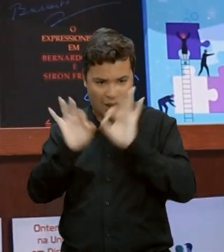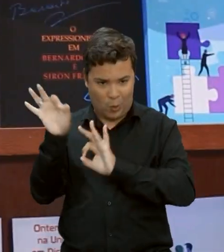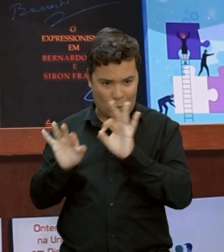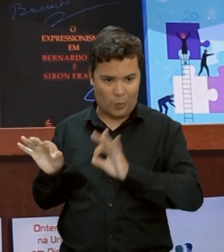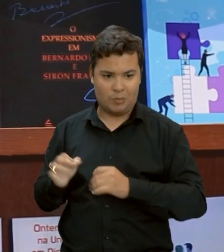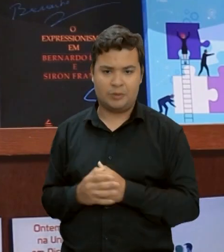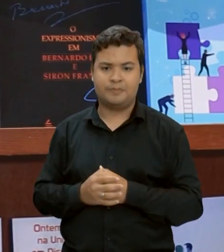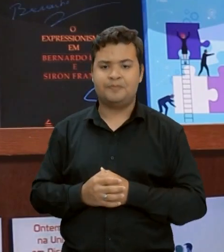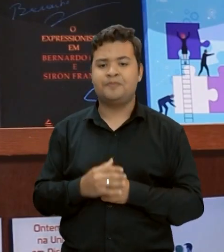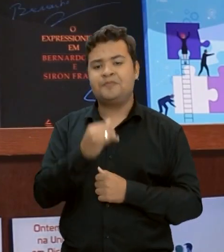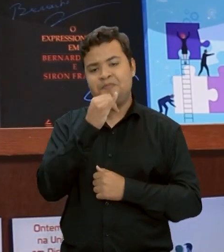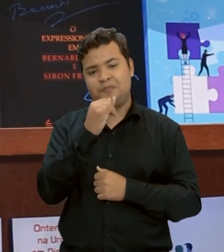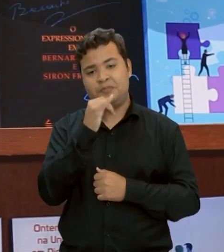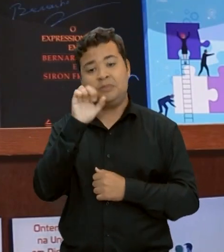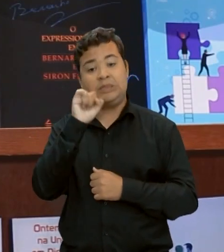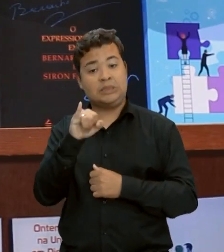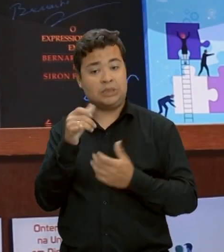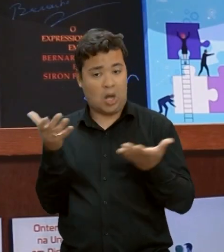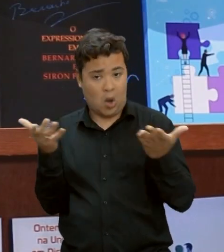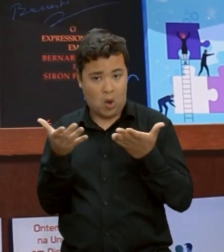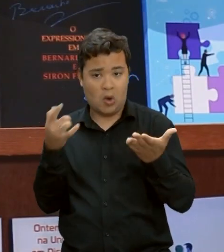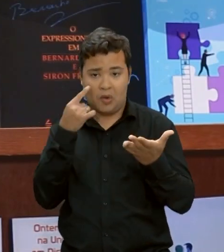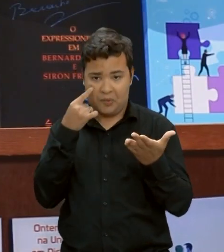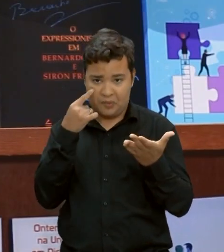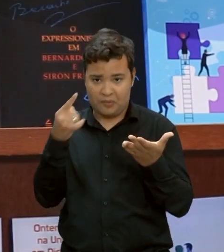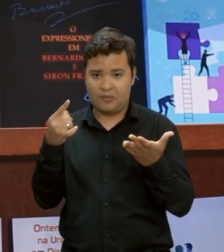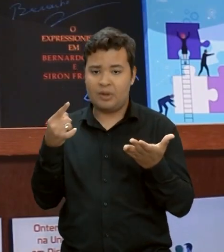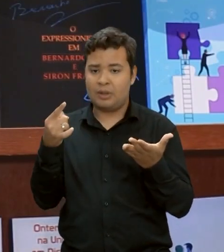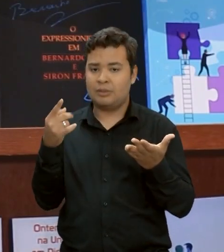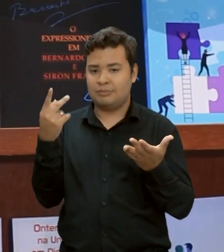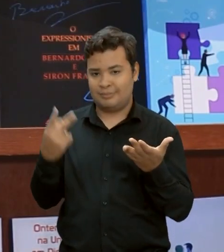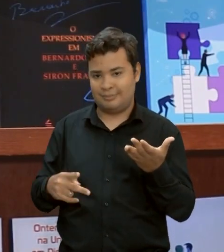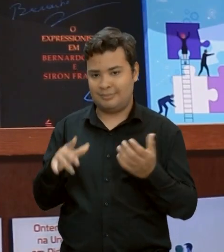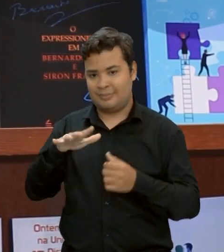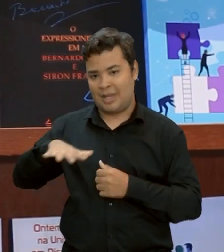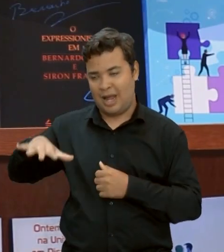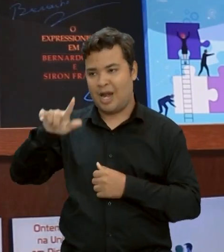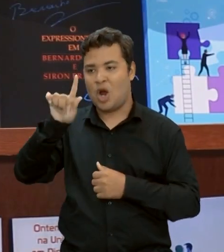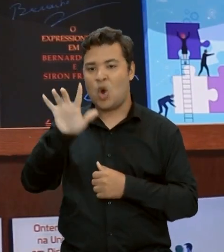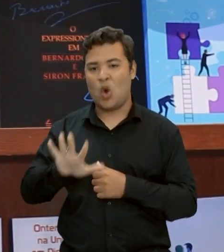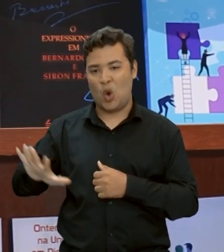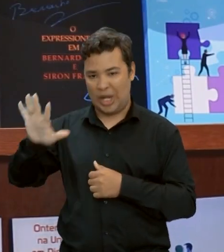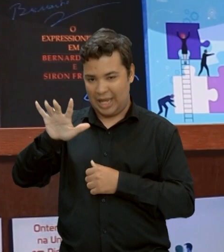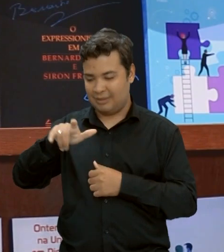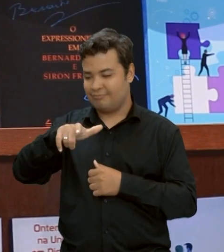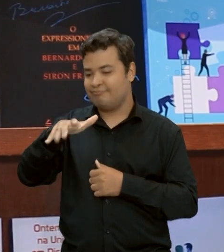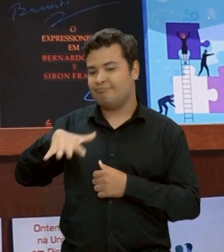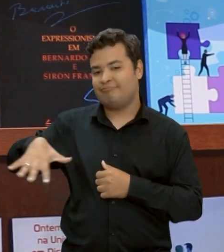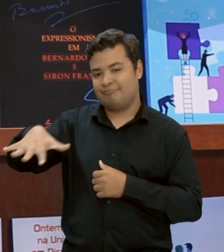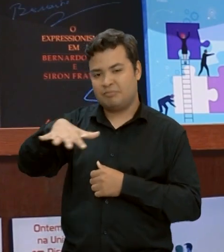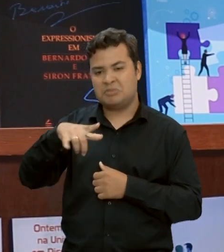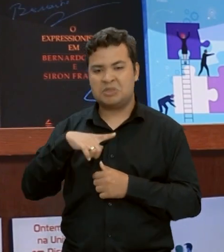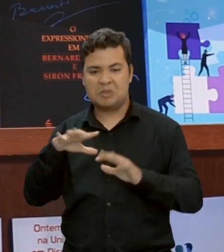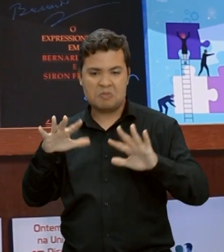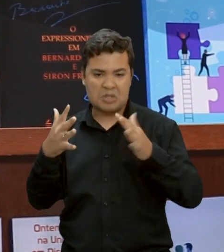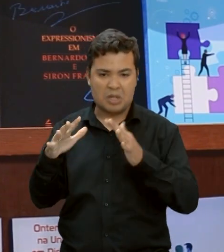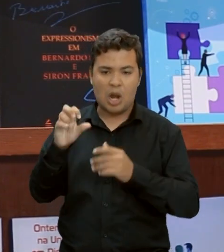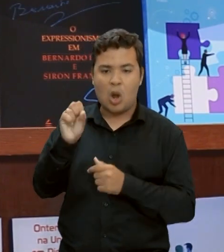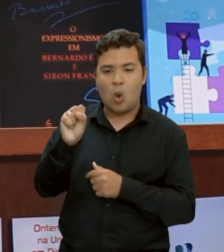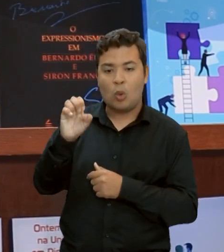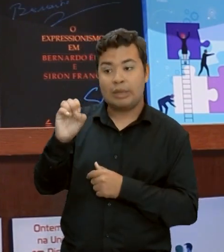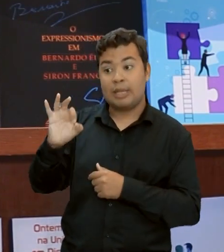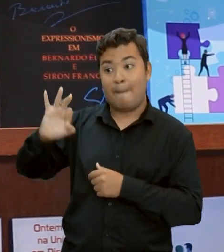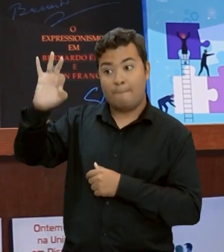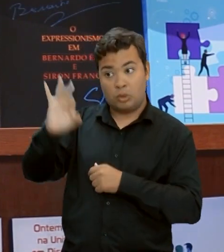Se a gente pegar hoje no nosso meio, principalmente na nossa região aqui de Goiás, eu diria que mais ou menos 80%